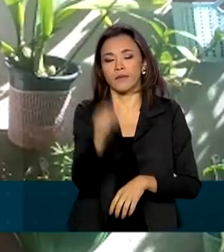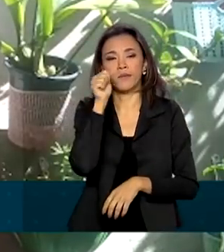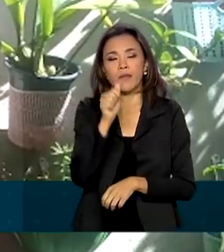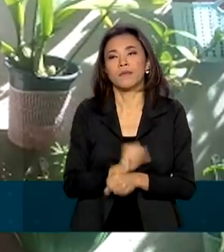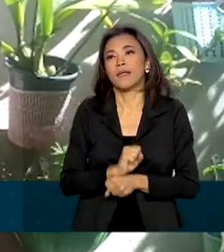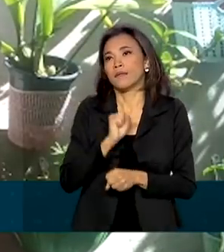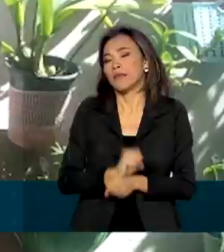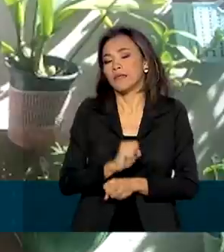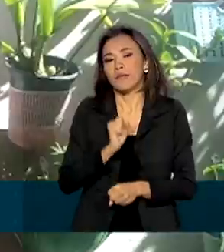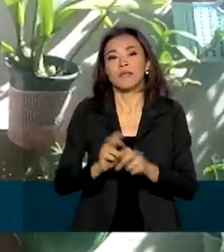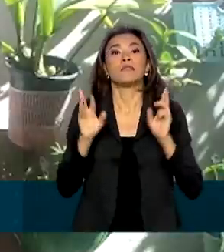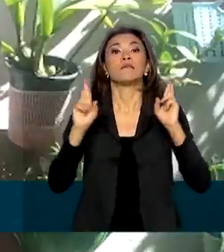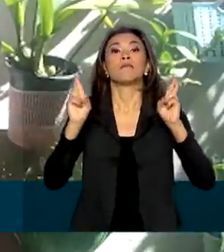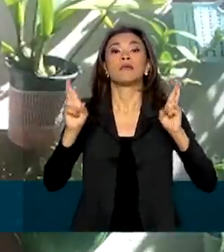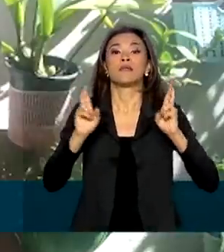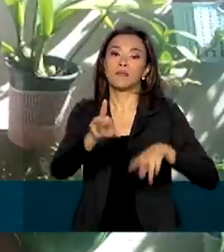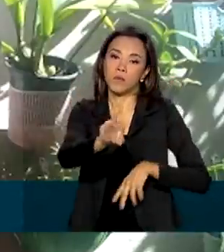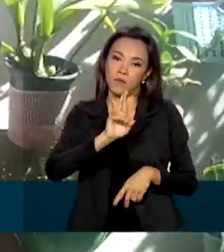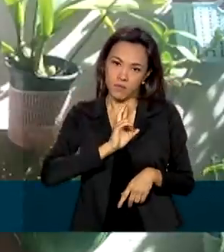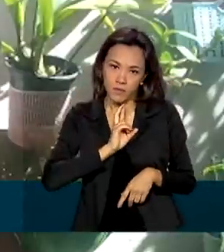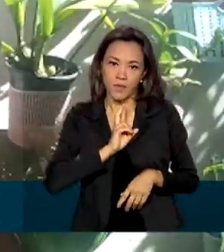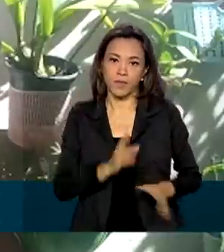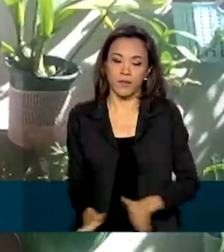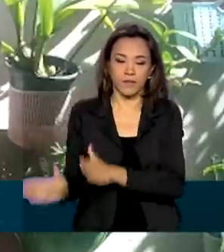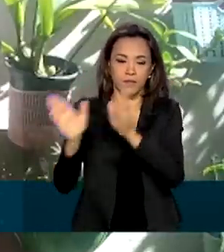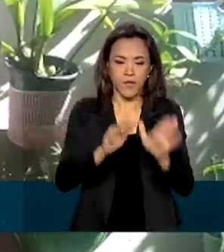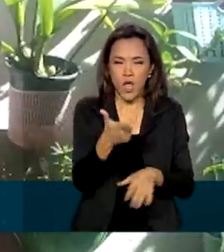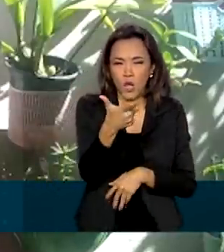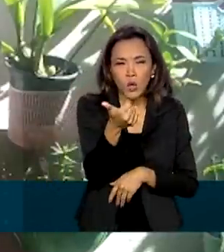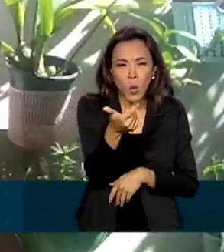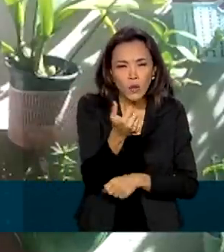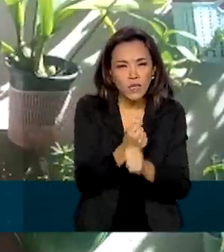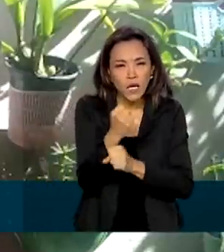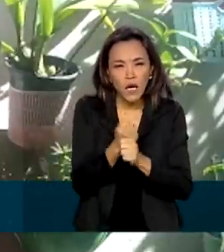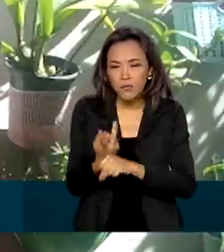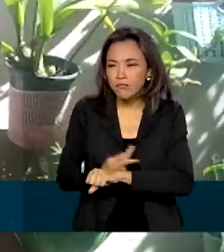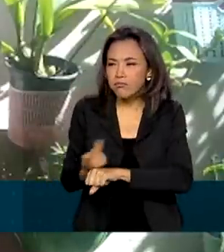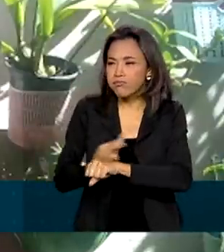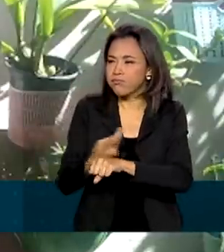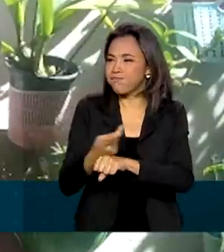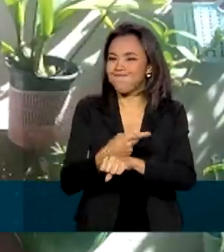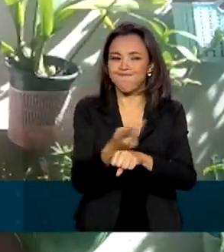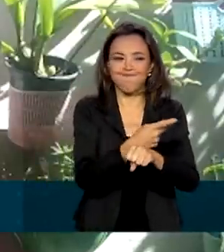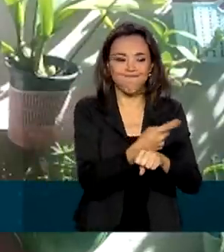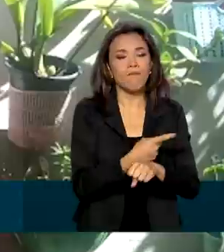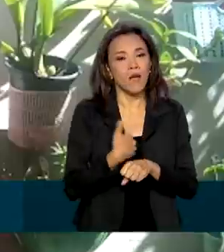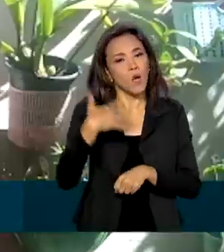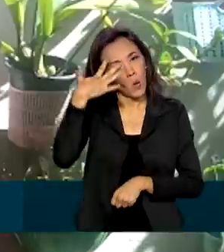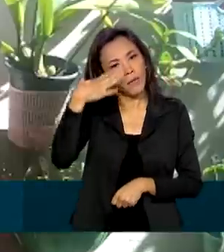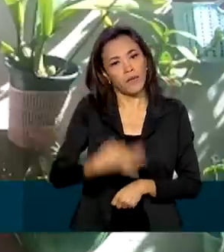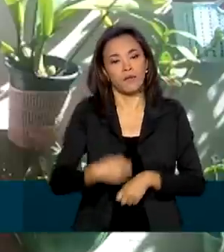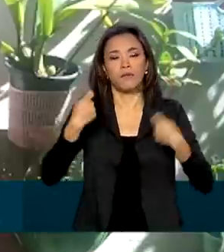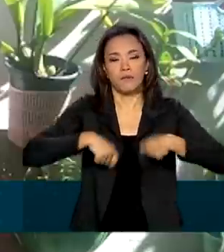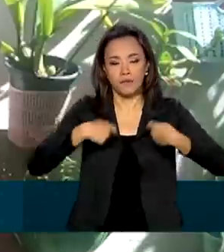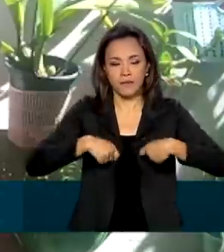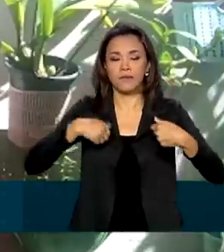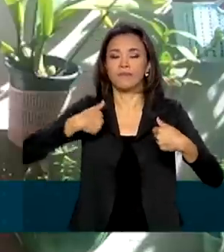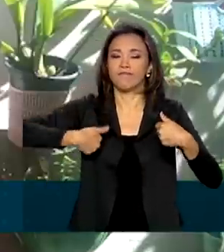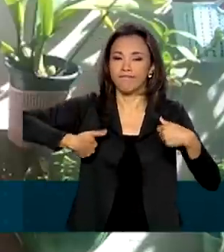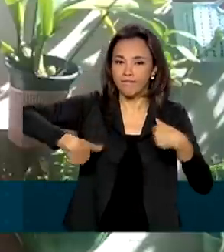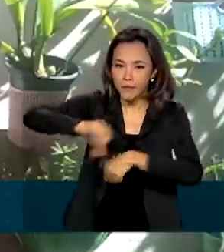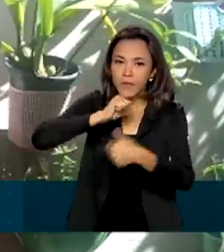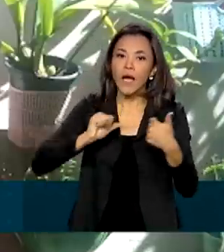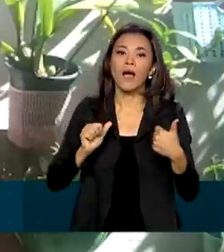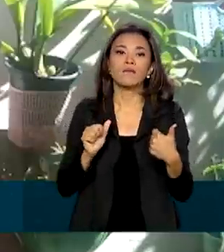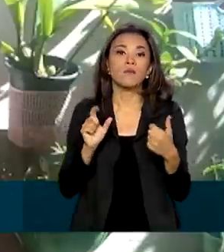fica a esperança por uma resposta. Nesses 12 anos de busca, eu entendo que precisa mudar os